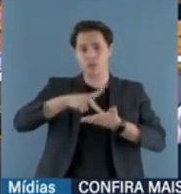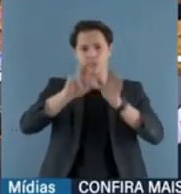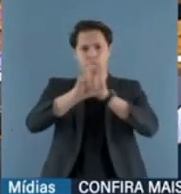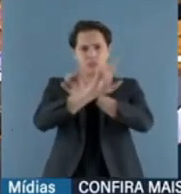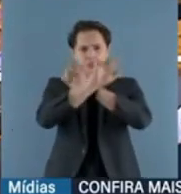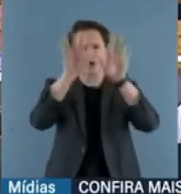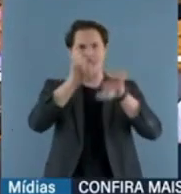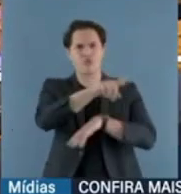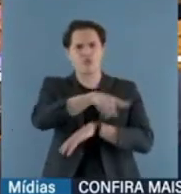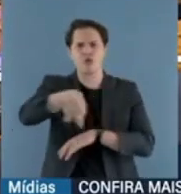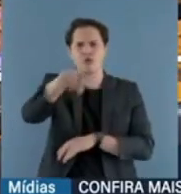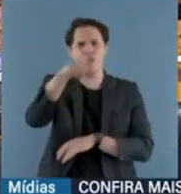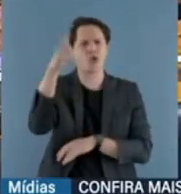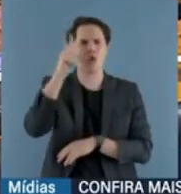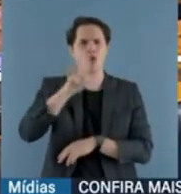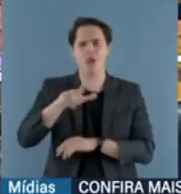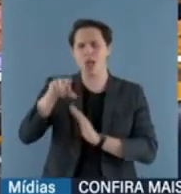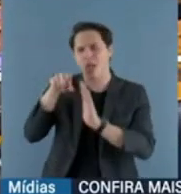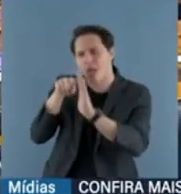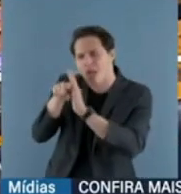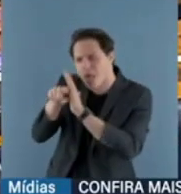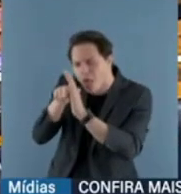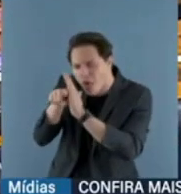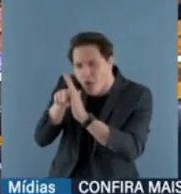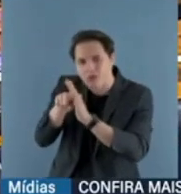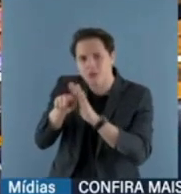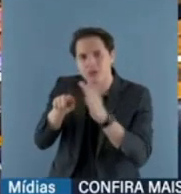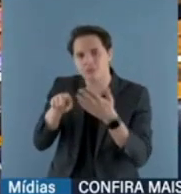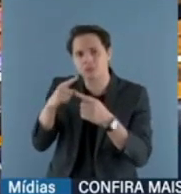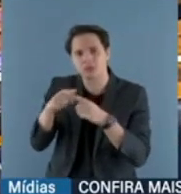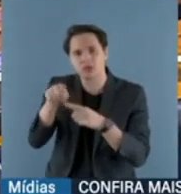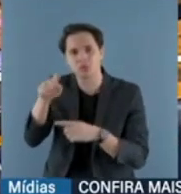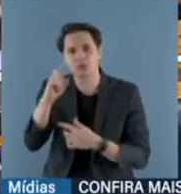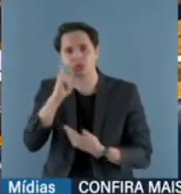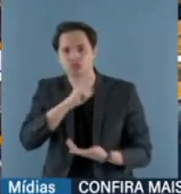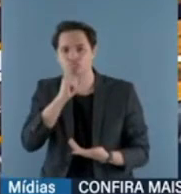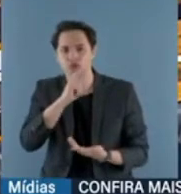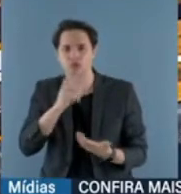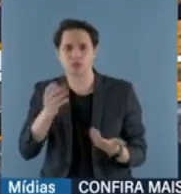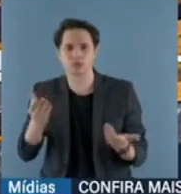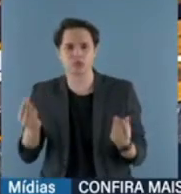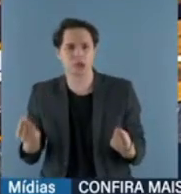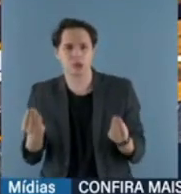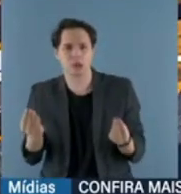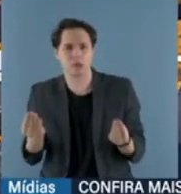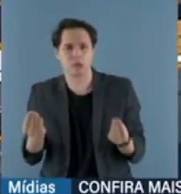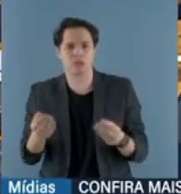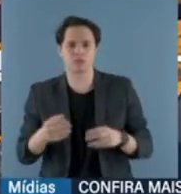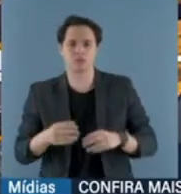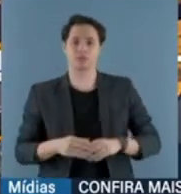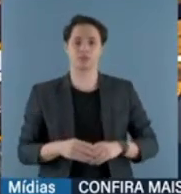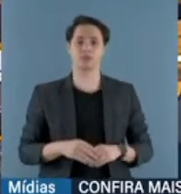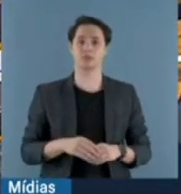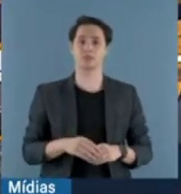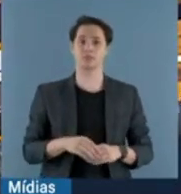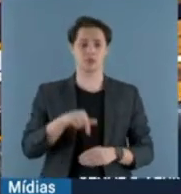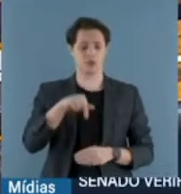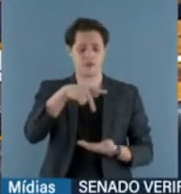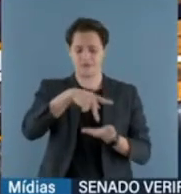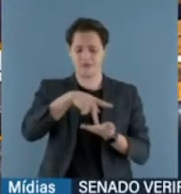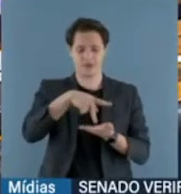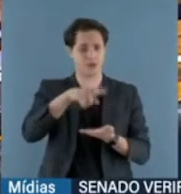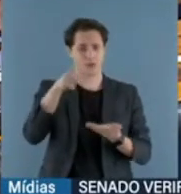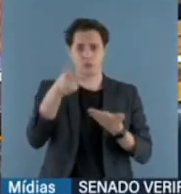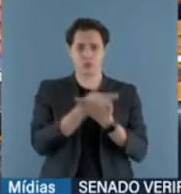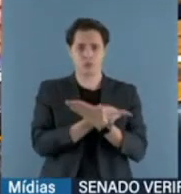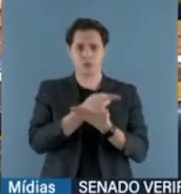investigar se posicionando como um mentiroso ou como um oportunista jurídico. Essa é a verdade dos fatos e isso